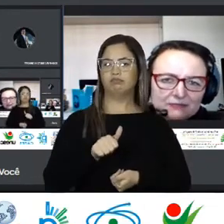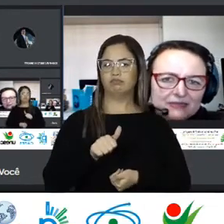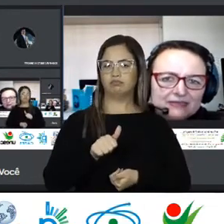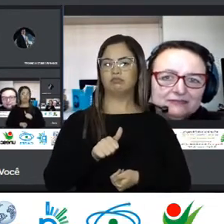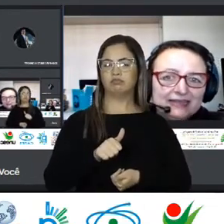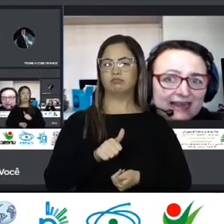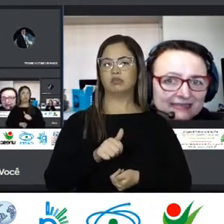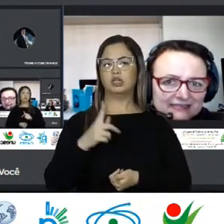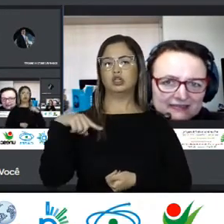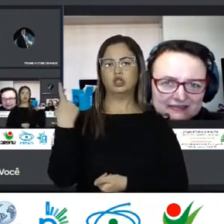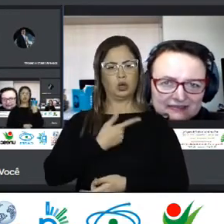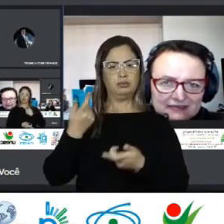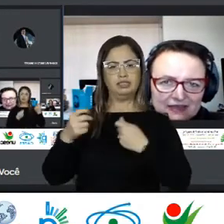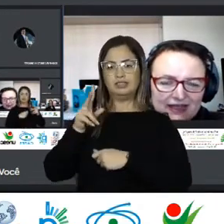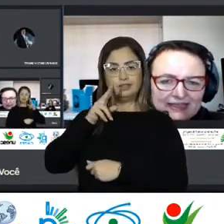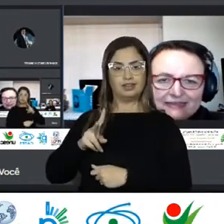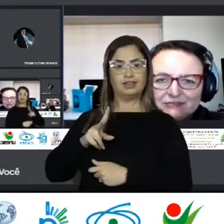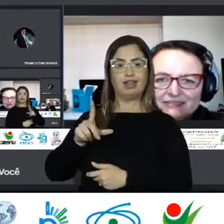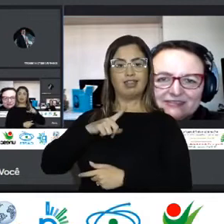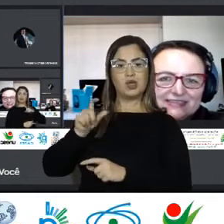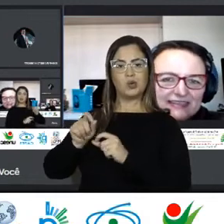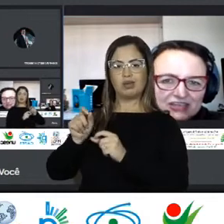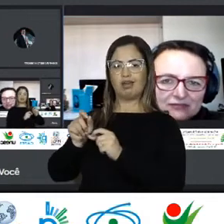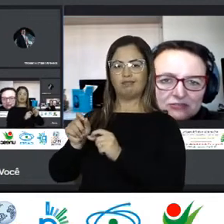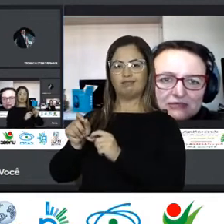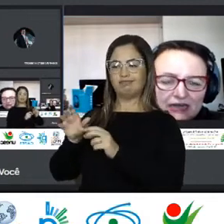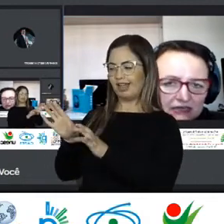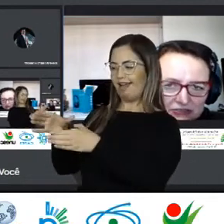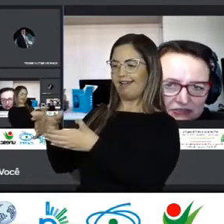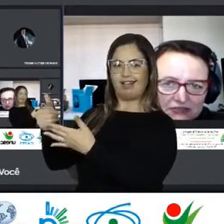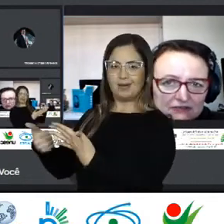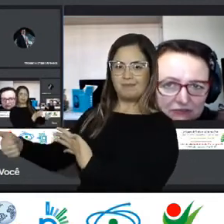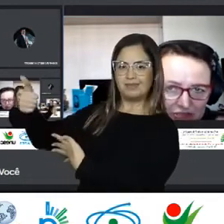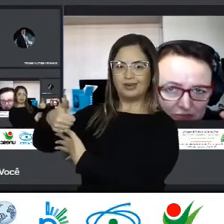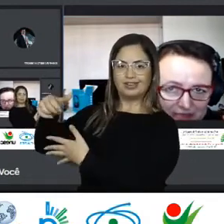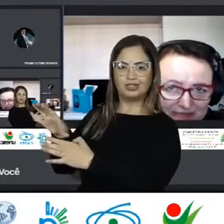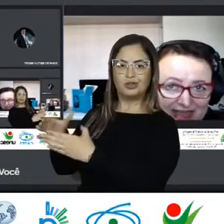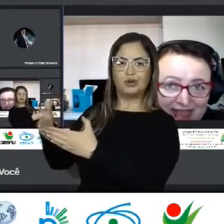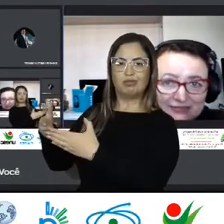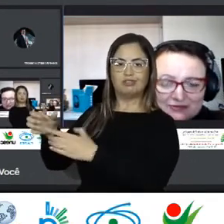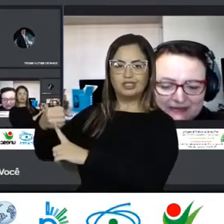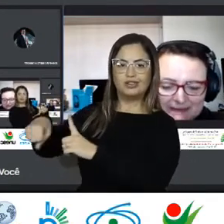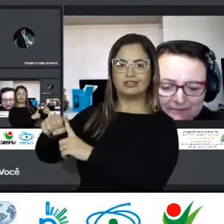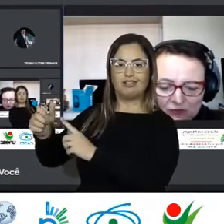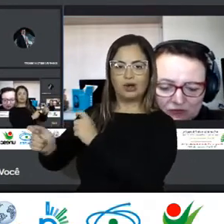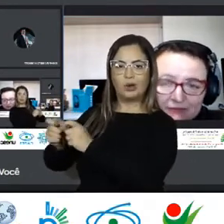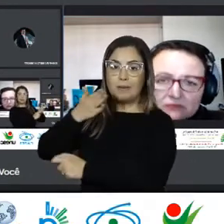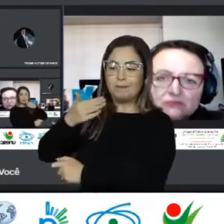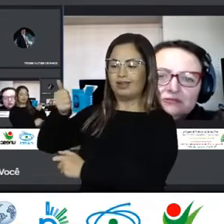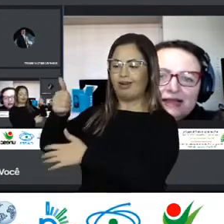tem que olhar Também para uma questão De classe Aquele que muitas vezes É taxado de imigrante No sentido mais pesado